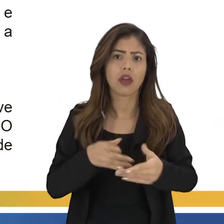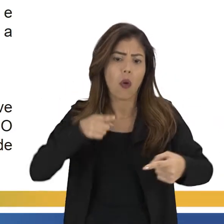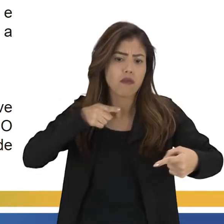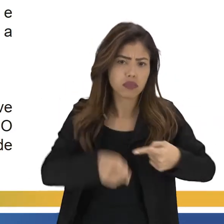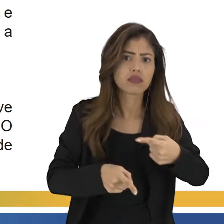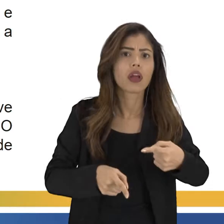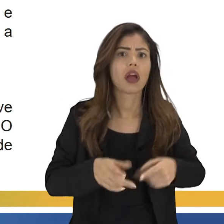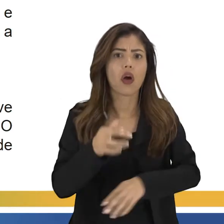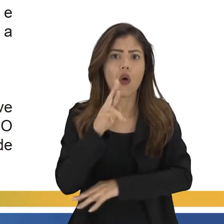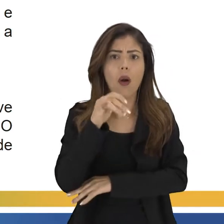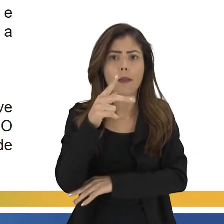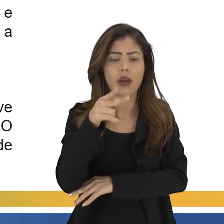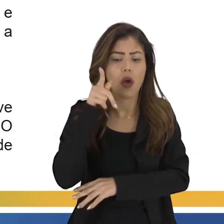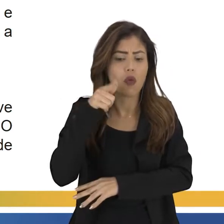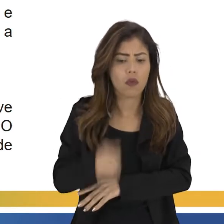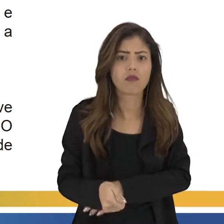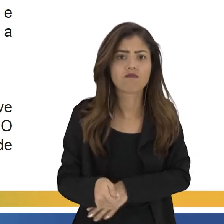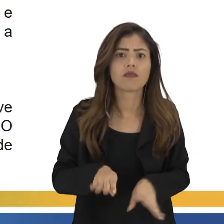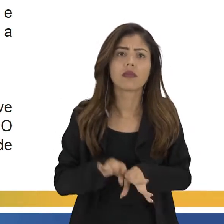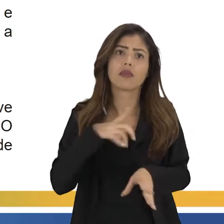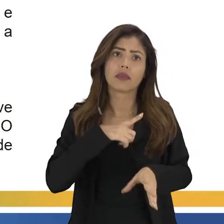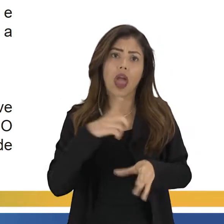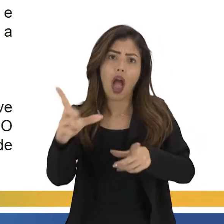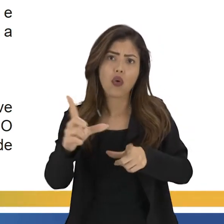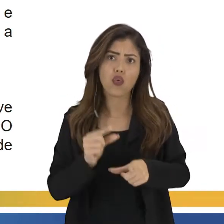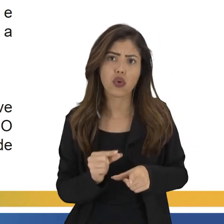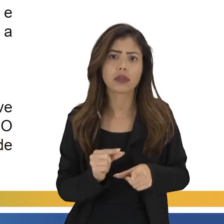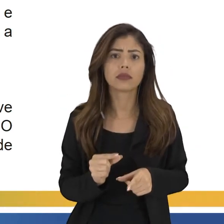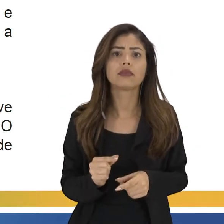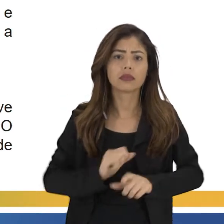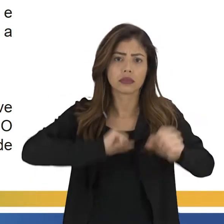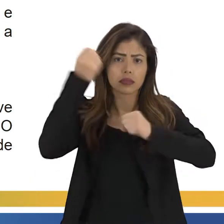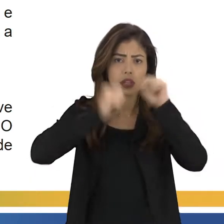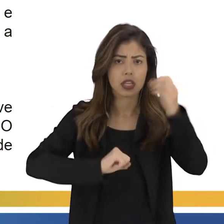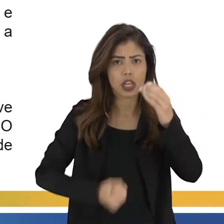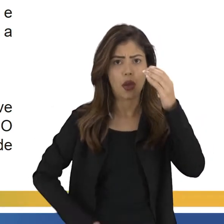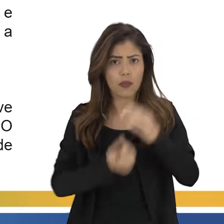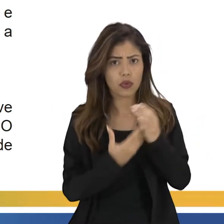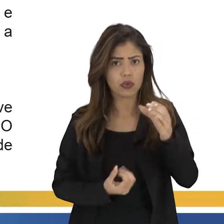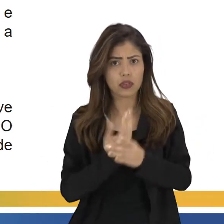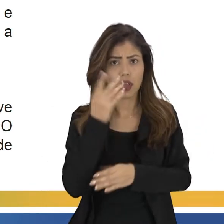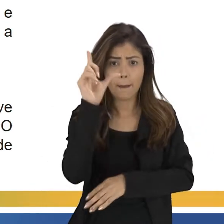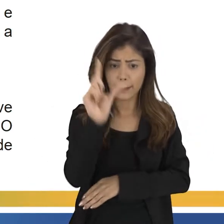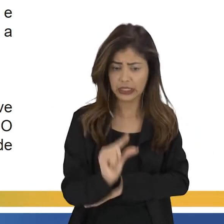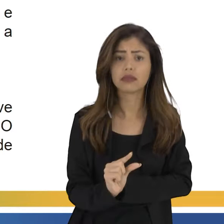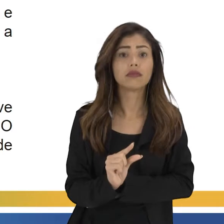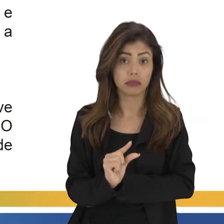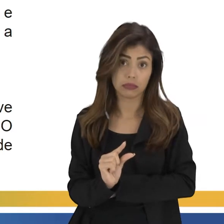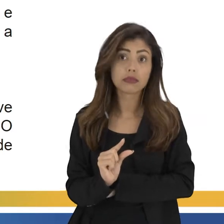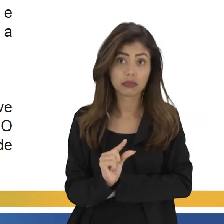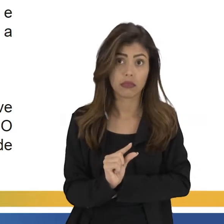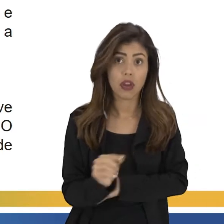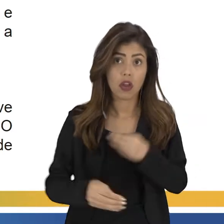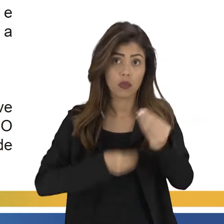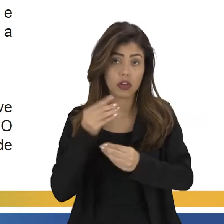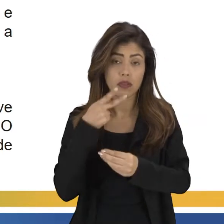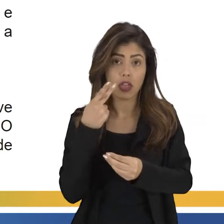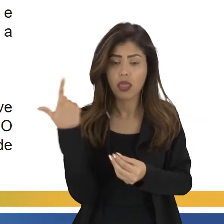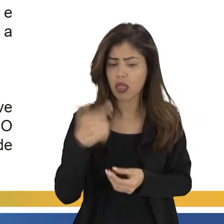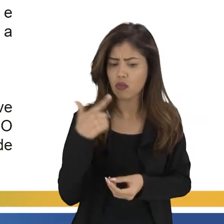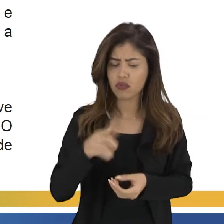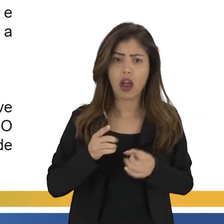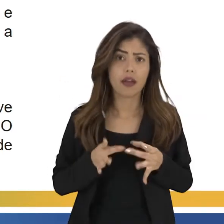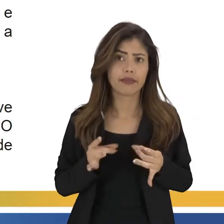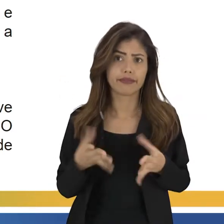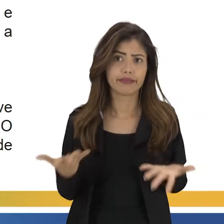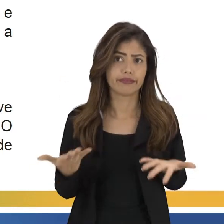reduzir o ritmo de suas atividades e a produzir menos, né? Menos produtos, como a gente falou, não tinha aí mercado